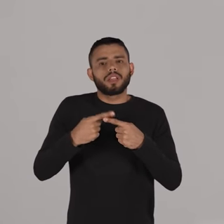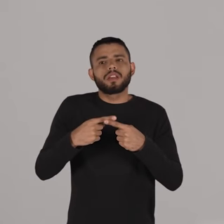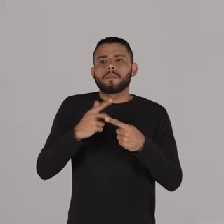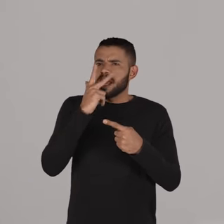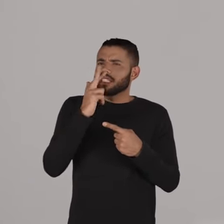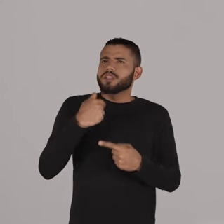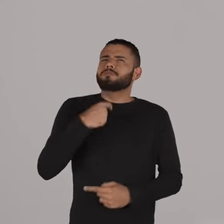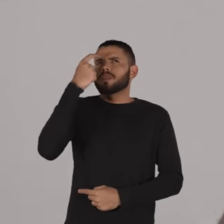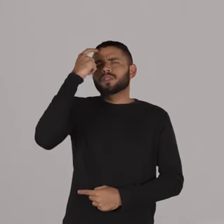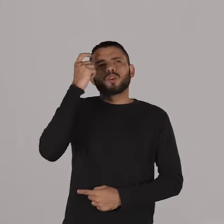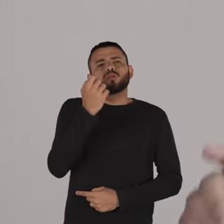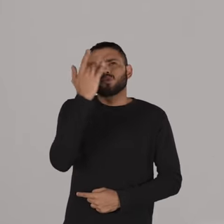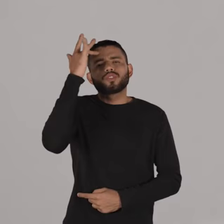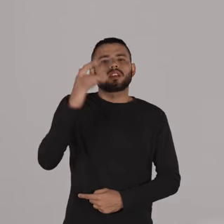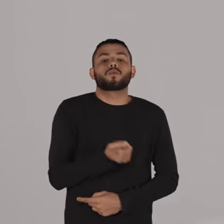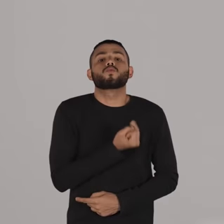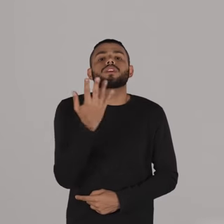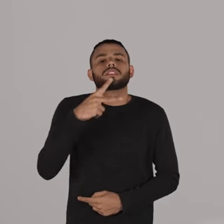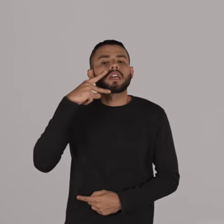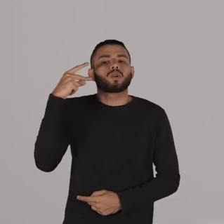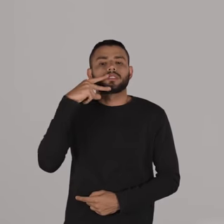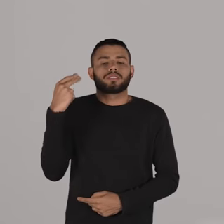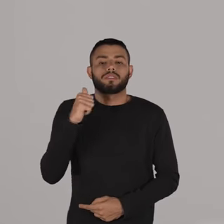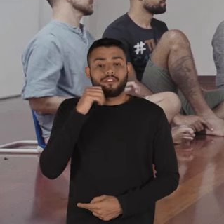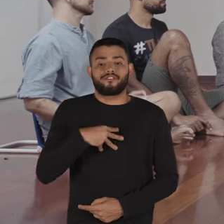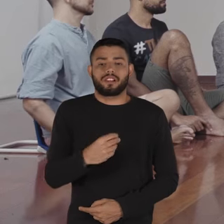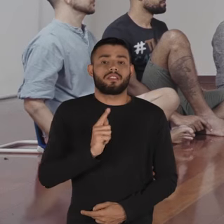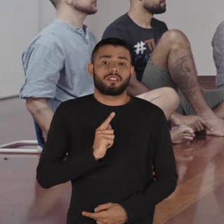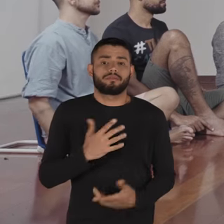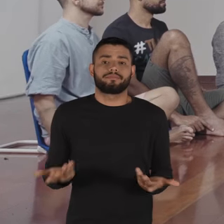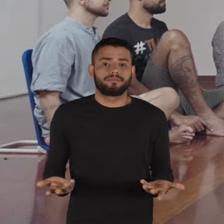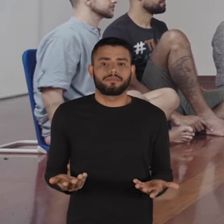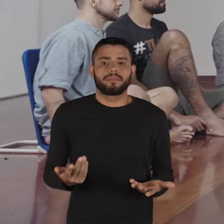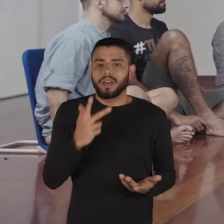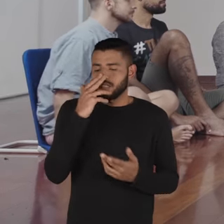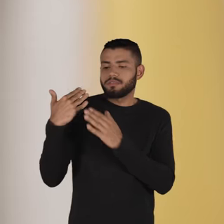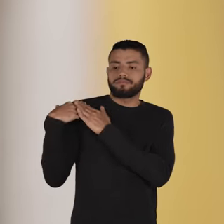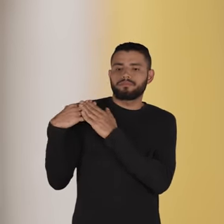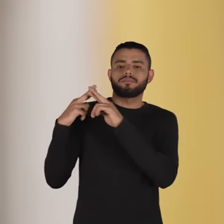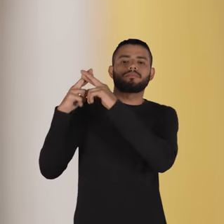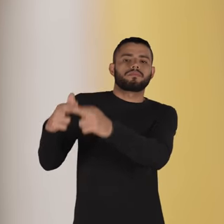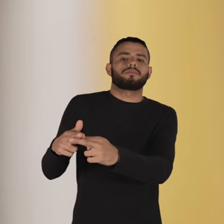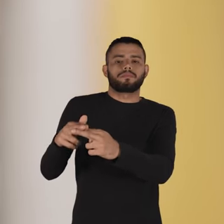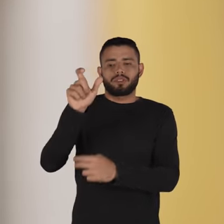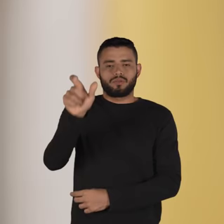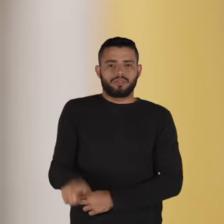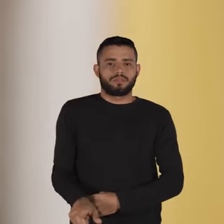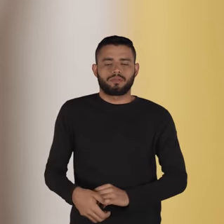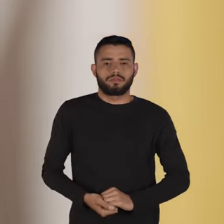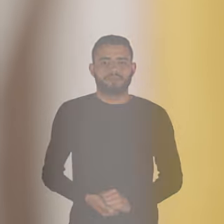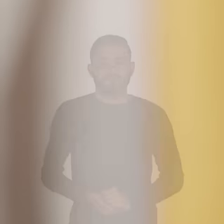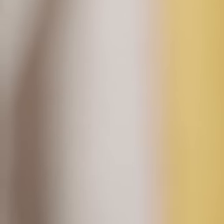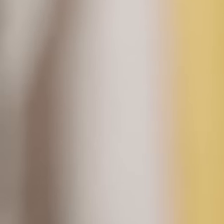também me vejo nessa posição de, eu não sei quantas calcinhas a minha filha tem lá na gaveta, você tá jogando essa carga pra uma outra pessoa. Leonardo Piemonte salpica